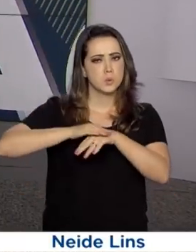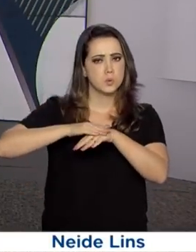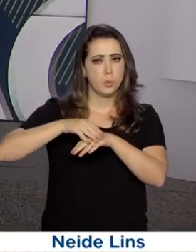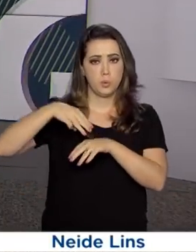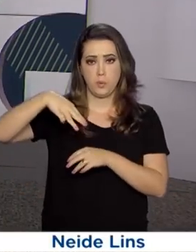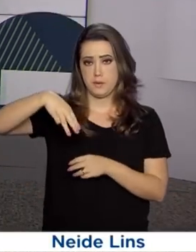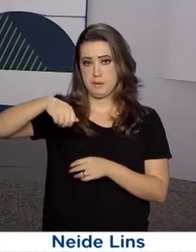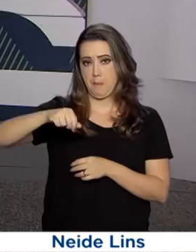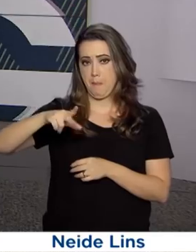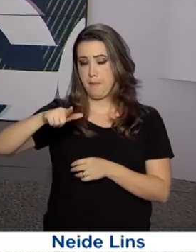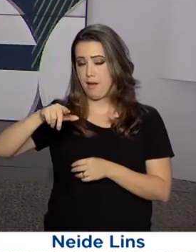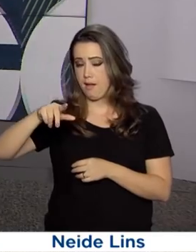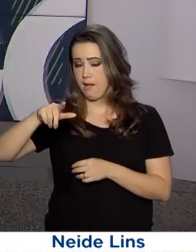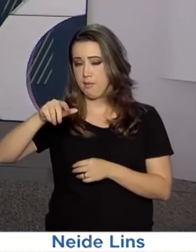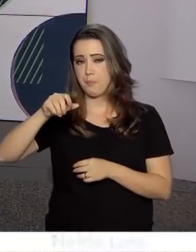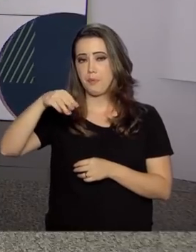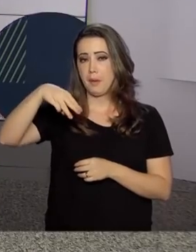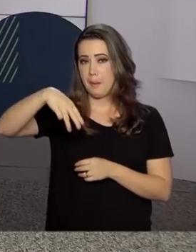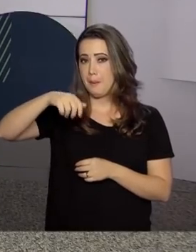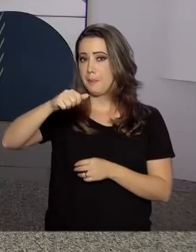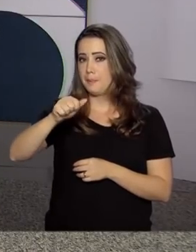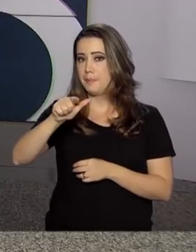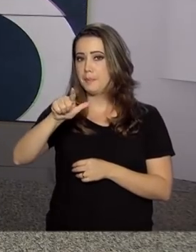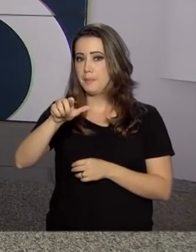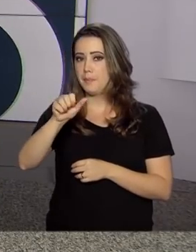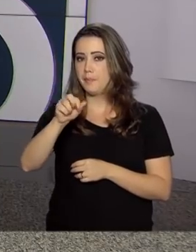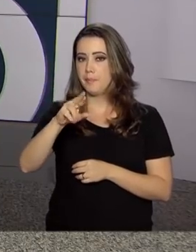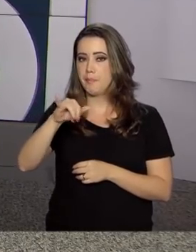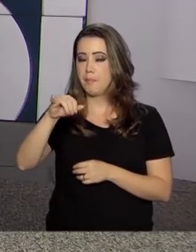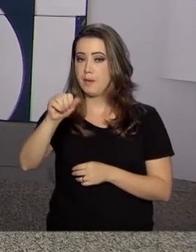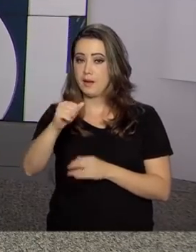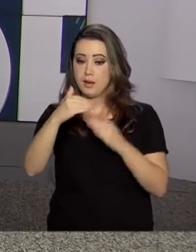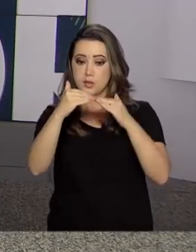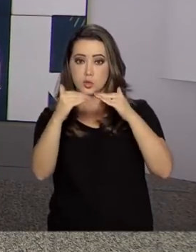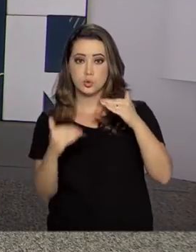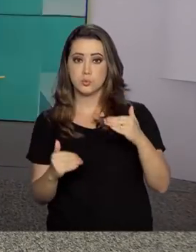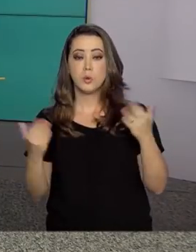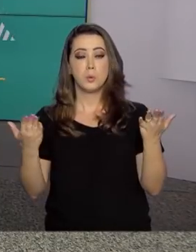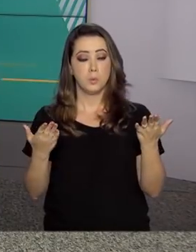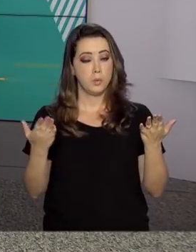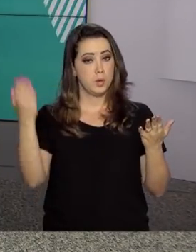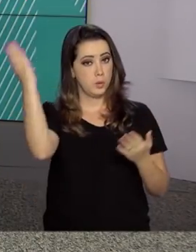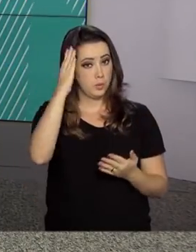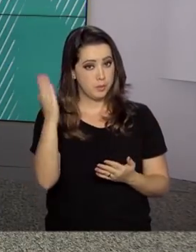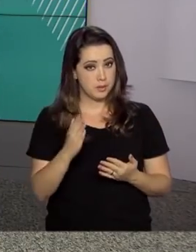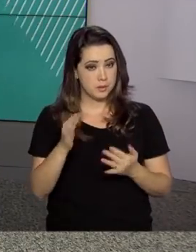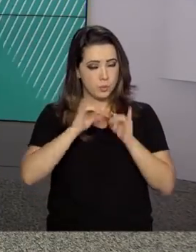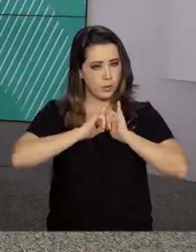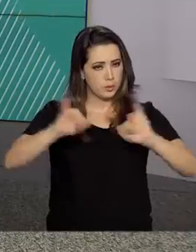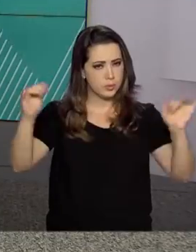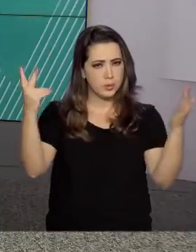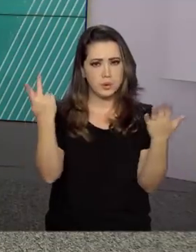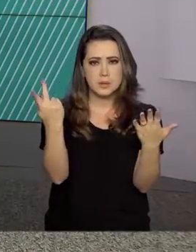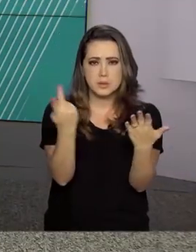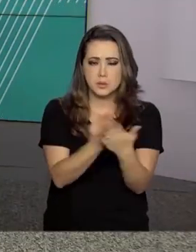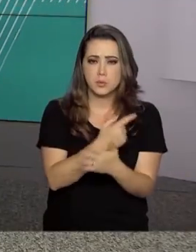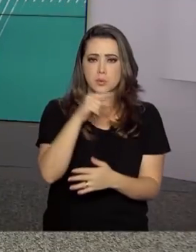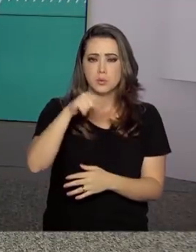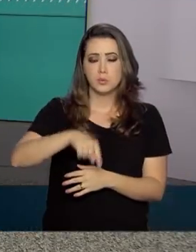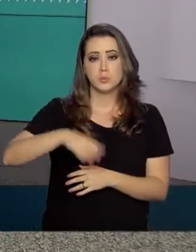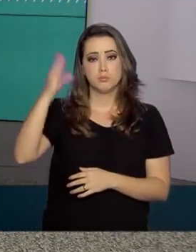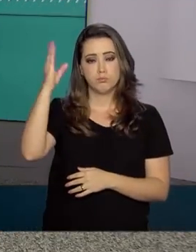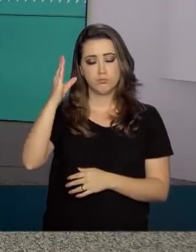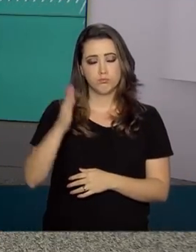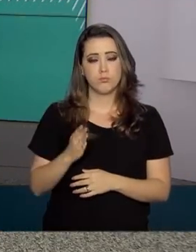caíram 38%. O anúncio foi feito hoje, Dia Mundial da Malária. Segundo o Ministério da Saúde, de janeiro a